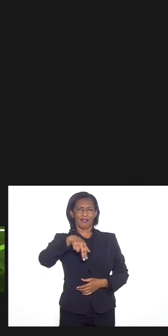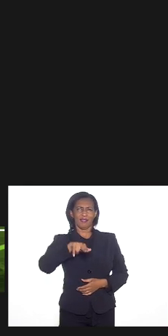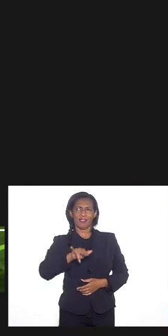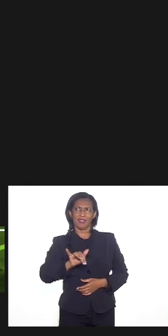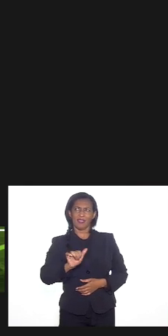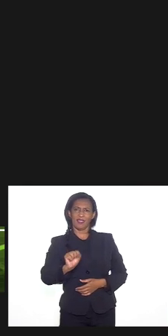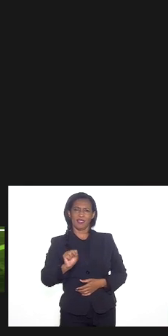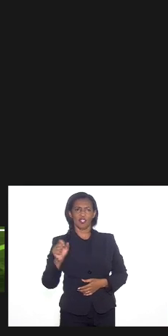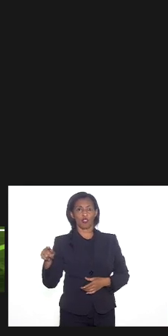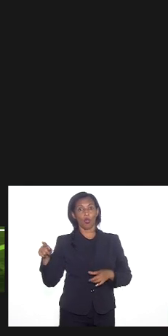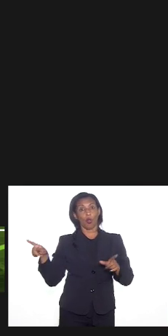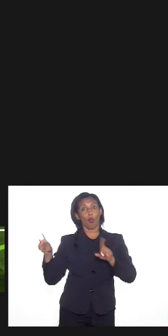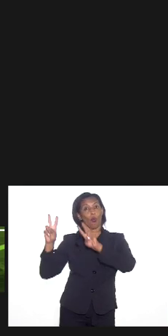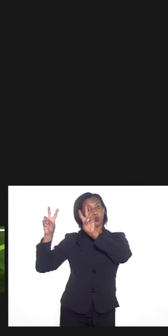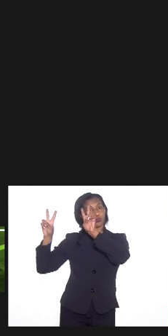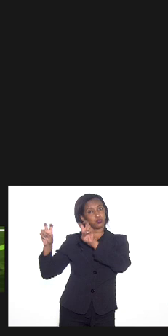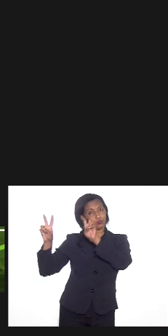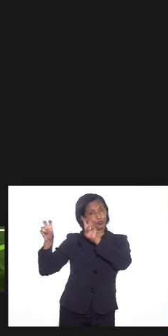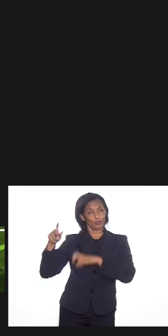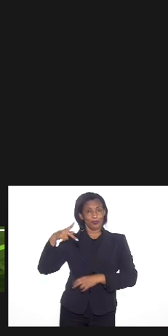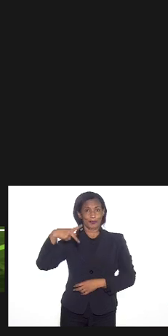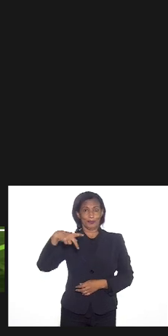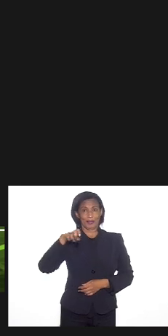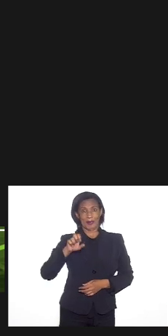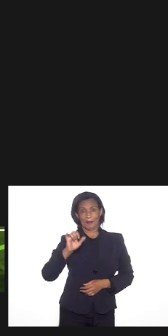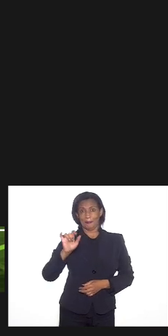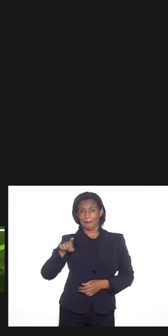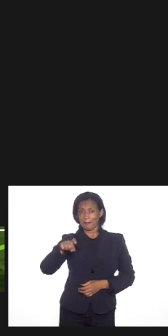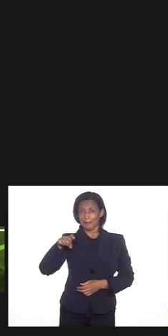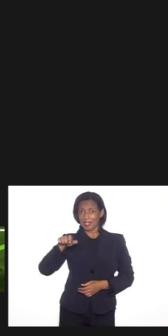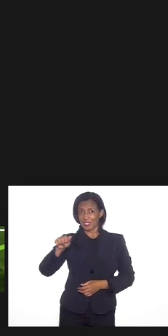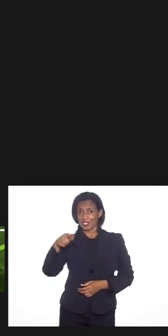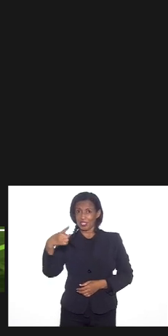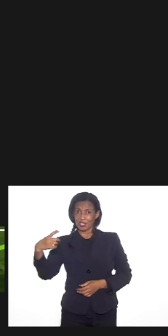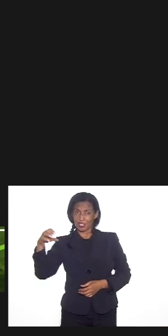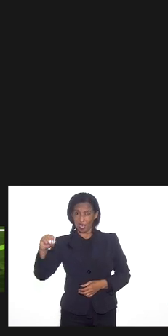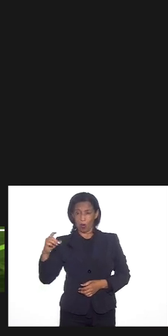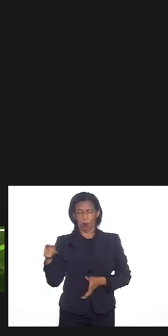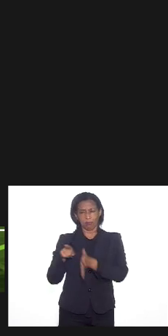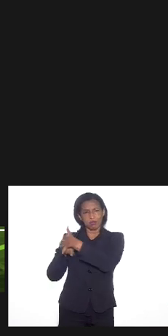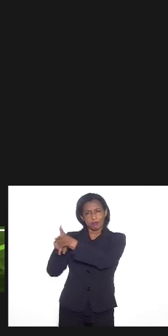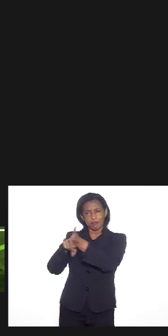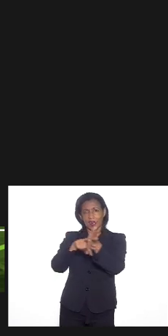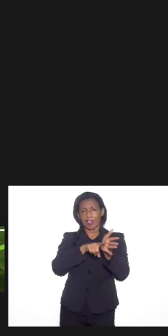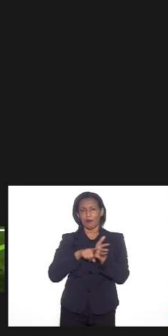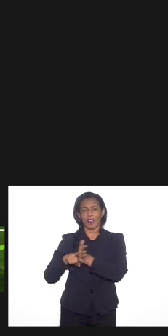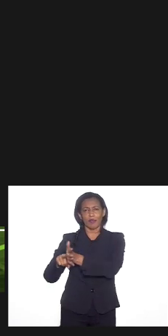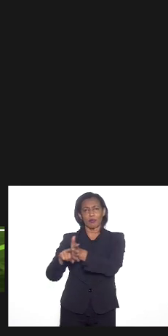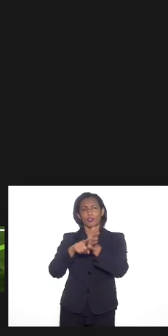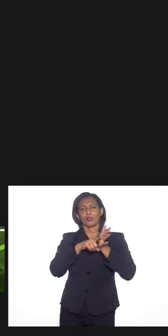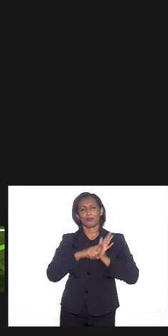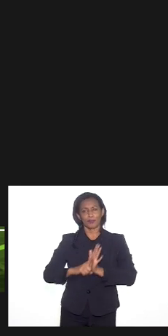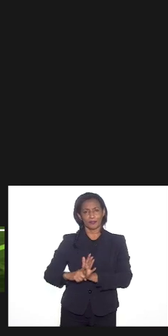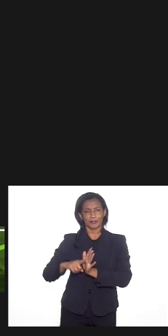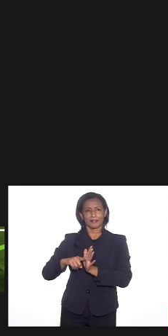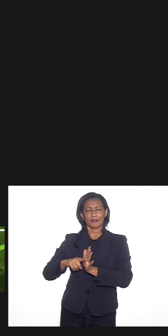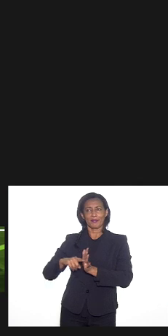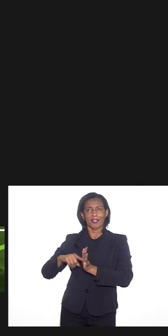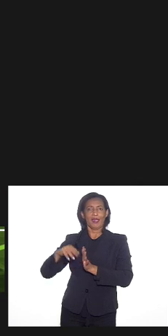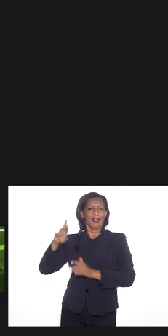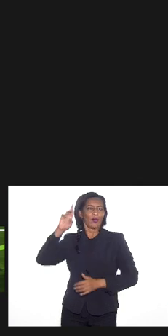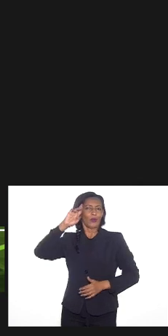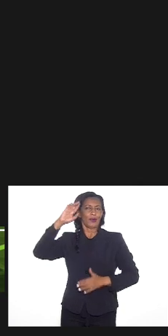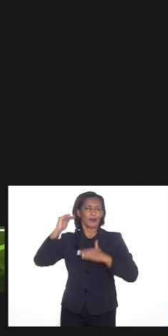vulgo peixão que na maioria das nossas investigações nós apuramos como um mandante superior